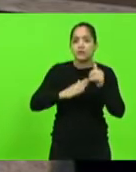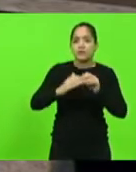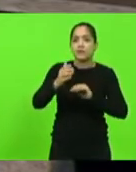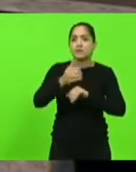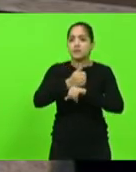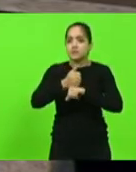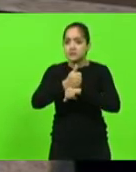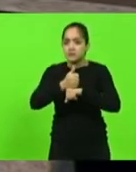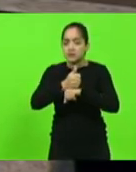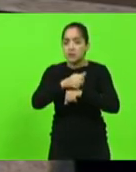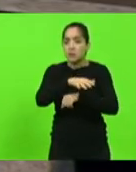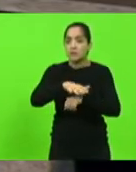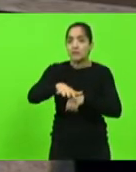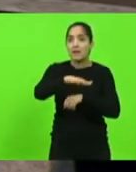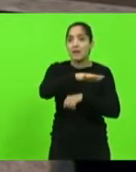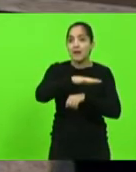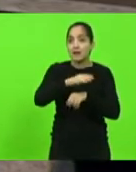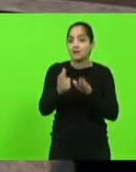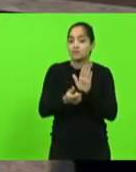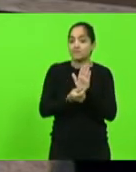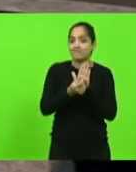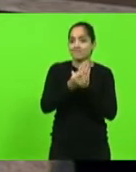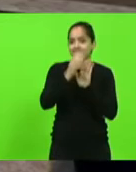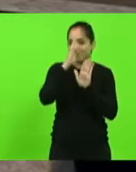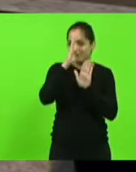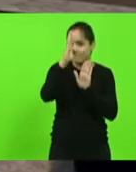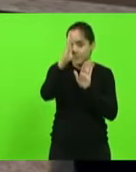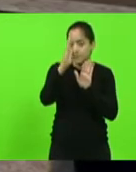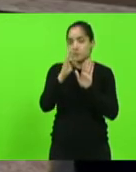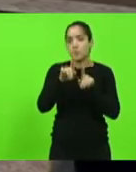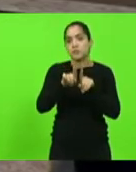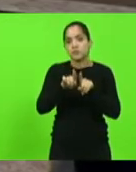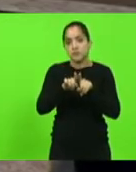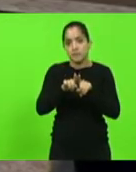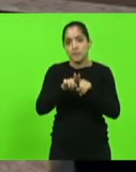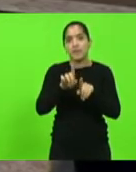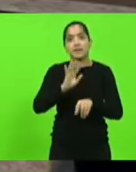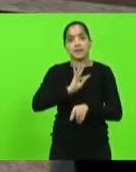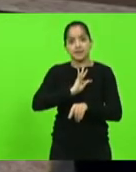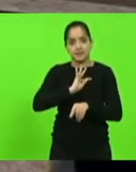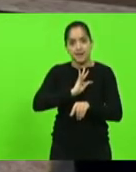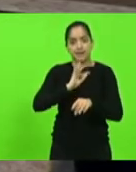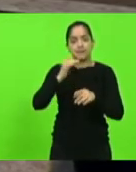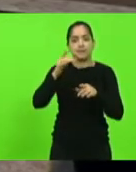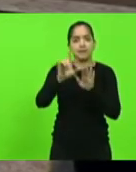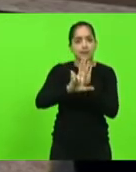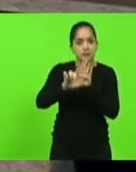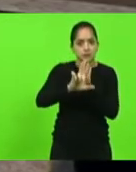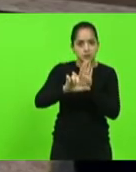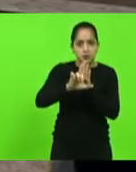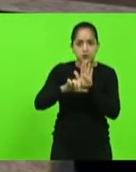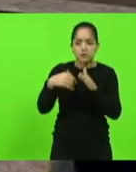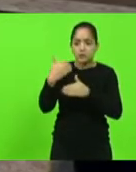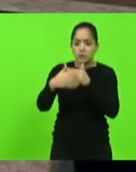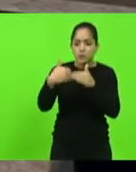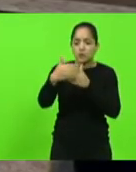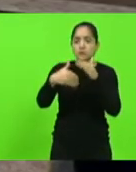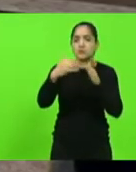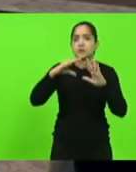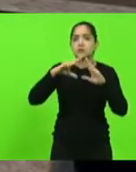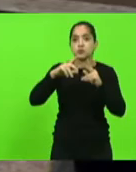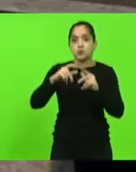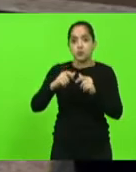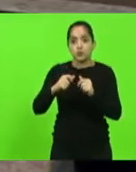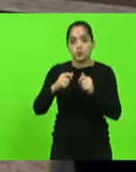na área do orçamento, principalmente, também de técnica legislativa, do processo legislativo como um todo.